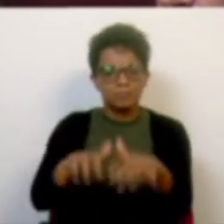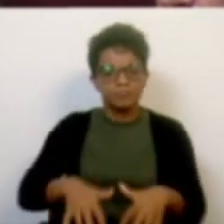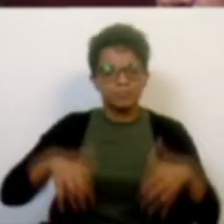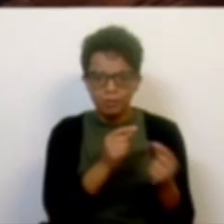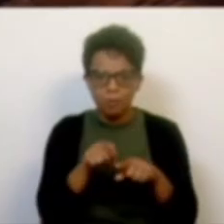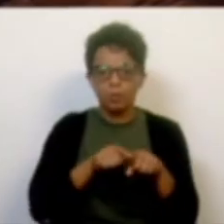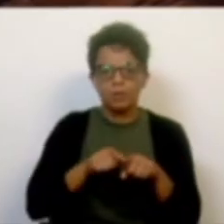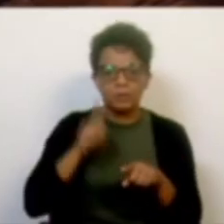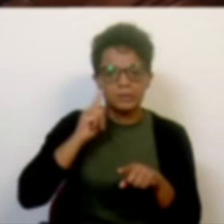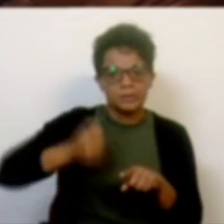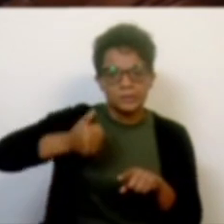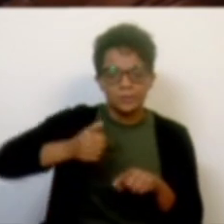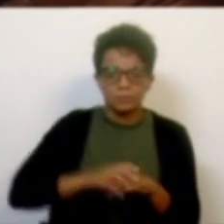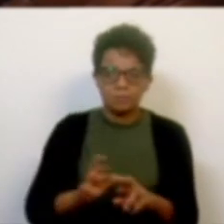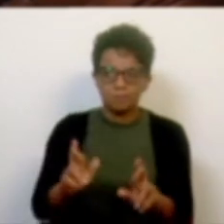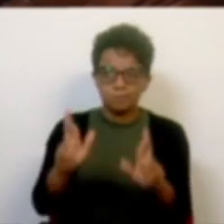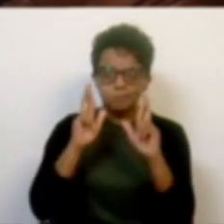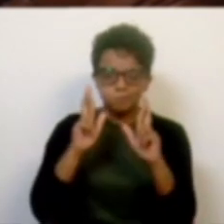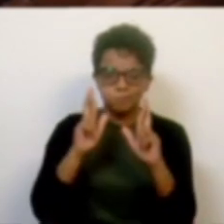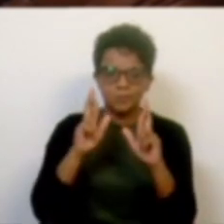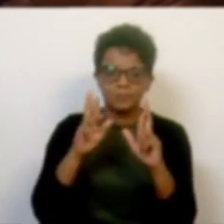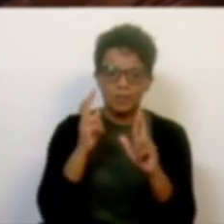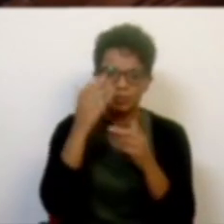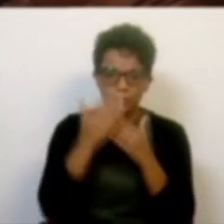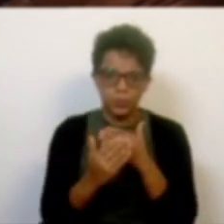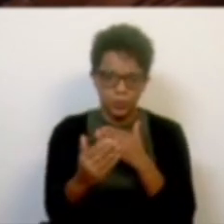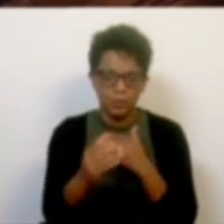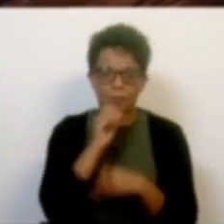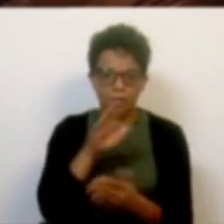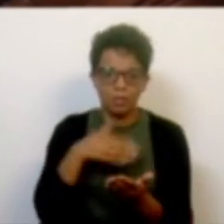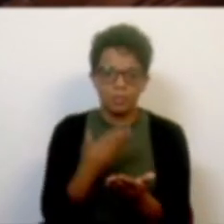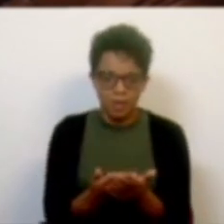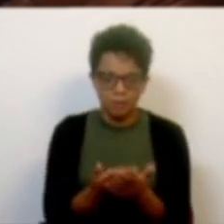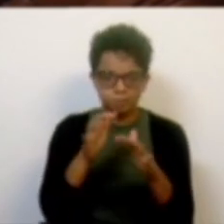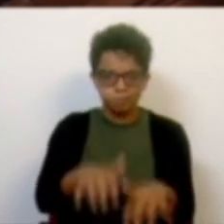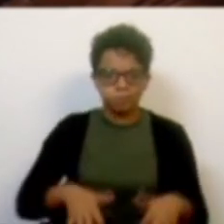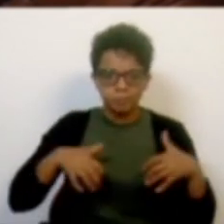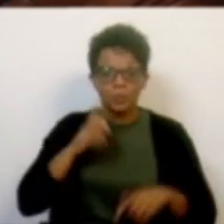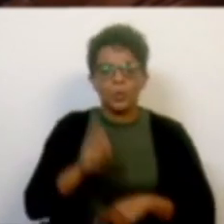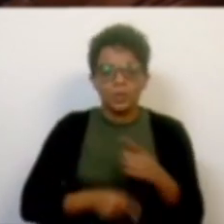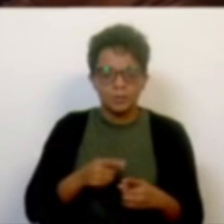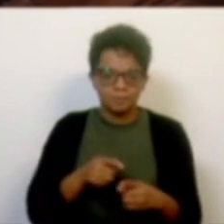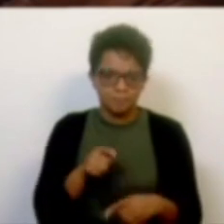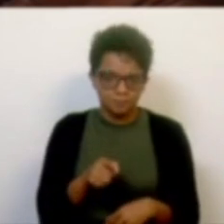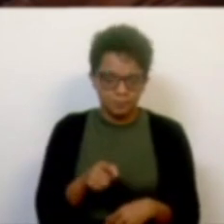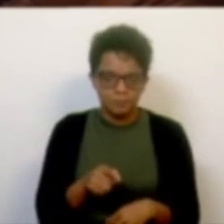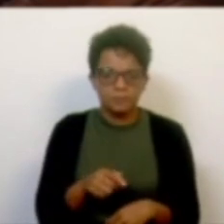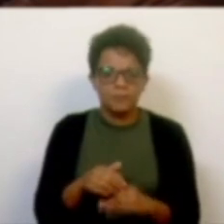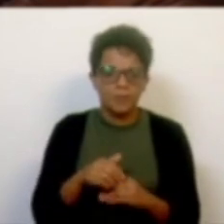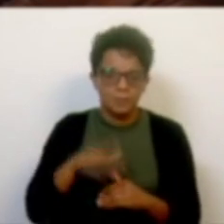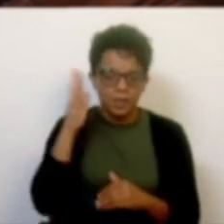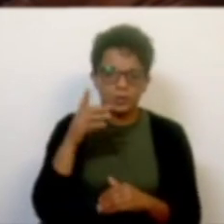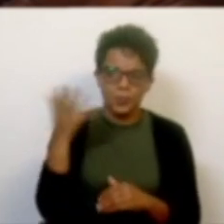do que isso. Desejo que os próximos anos possam trazer no Parlamento, junto do país, muito mais